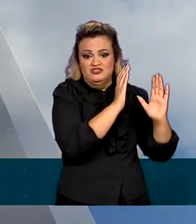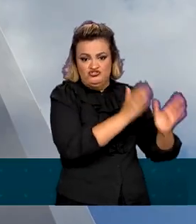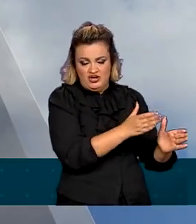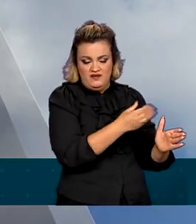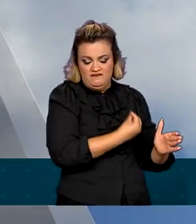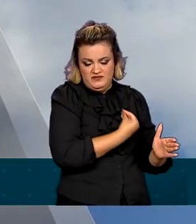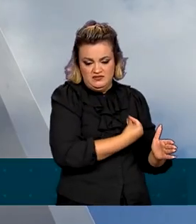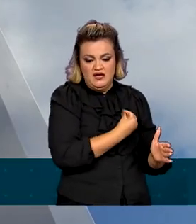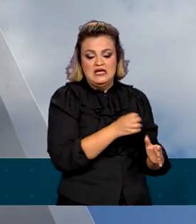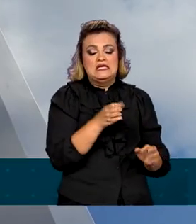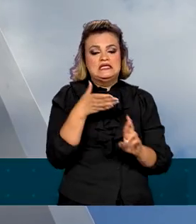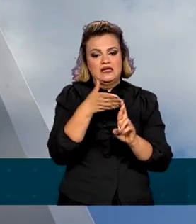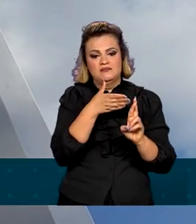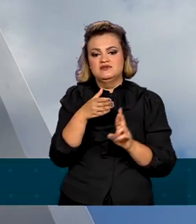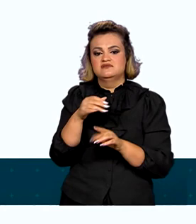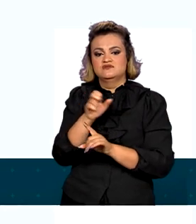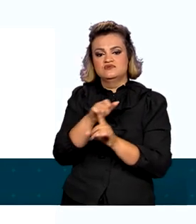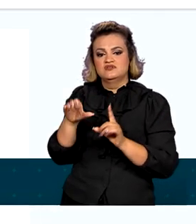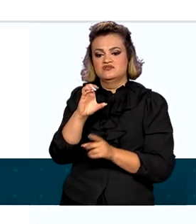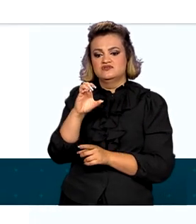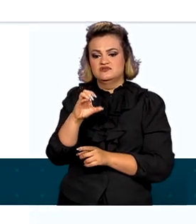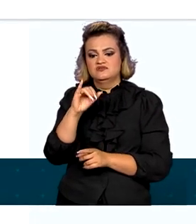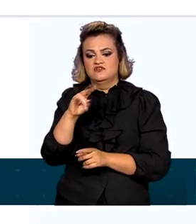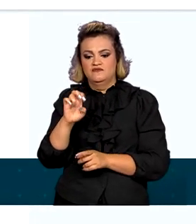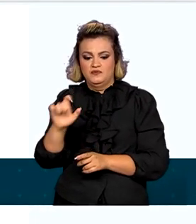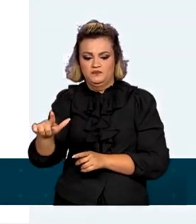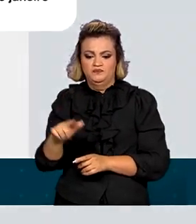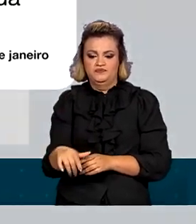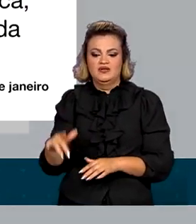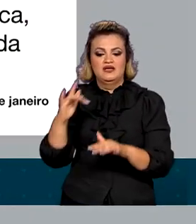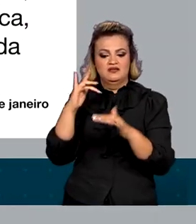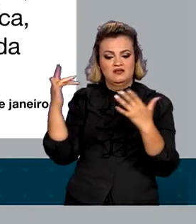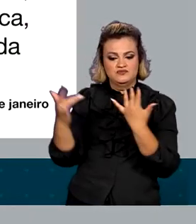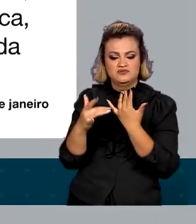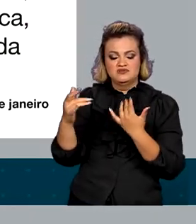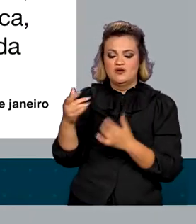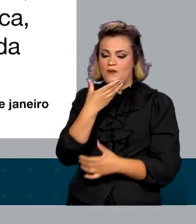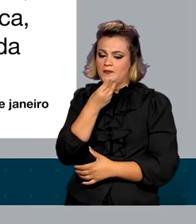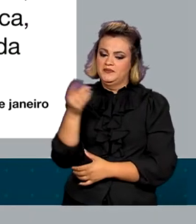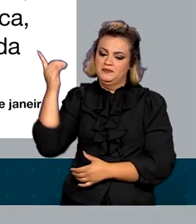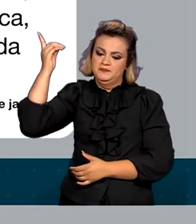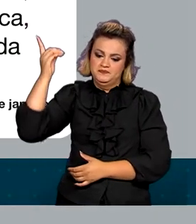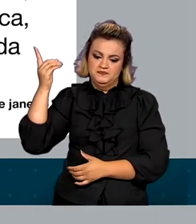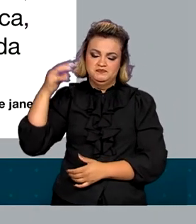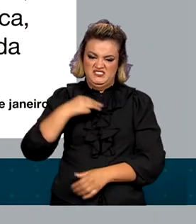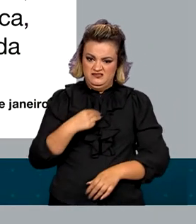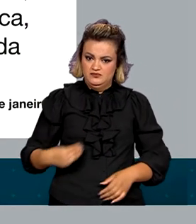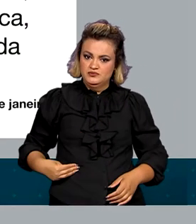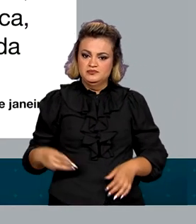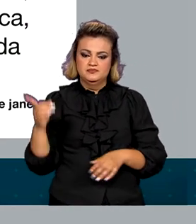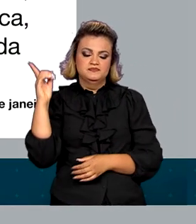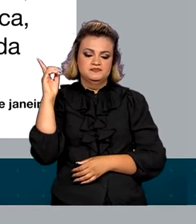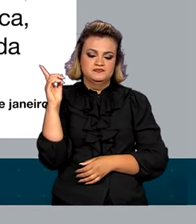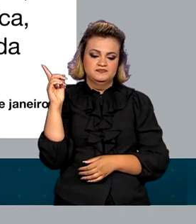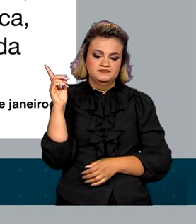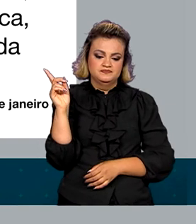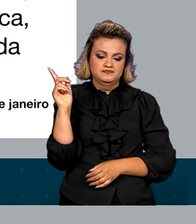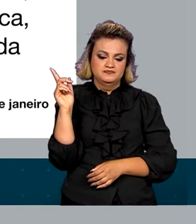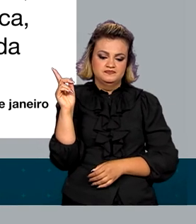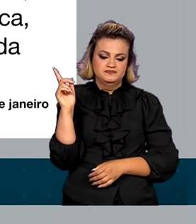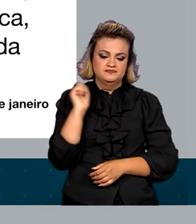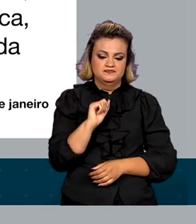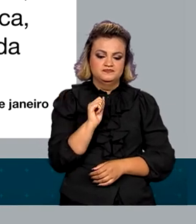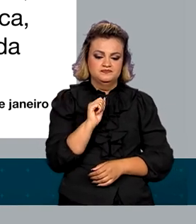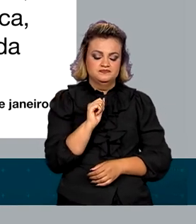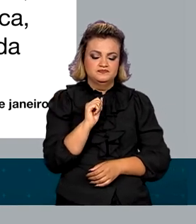representantes da sociedade civil. Nas redes sociais, o ministro da Secretaria de Comunicação Social da Presidência,